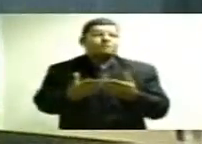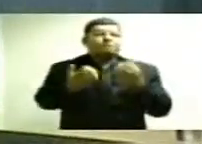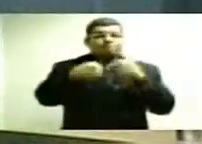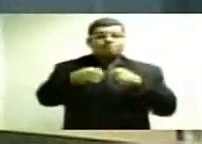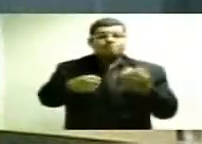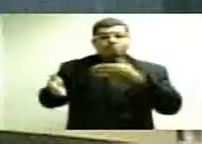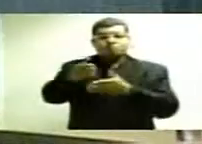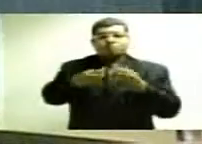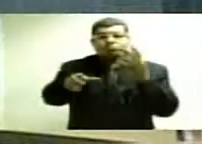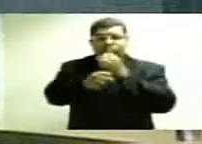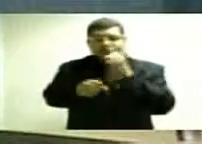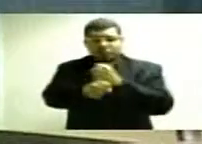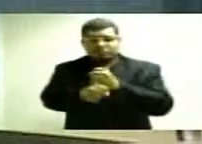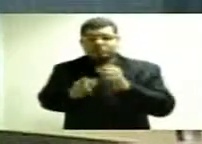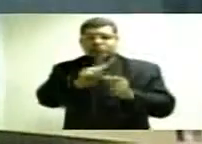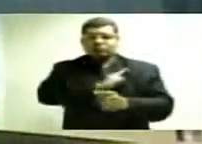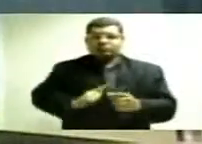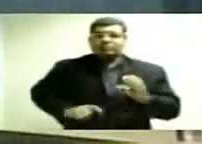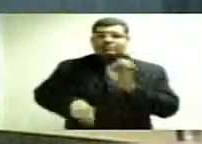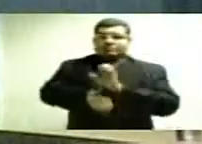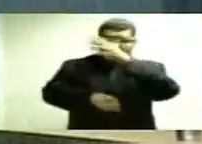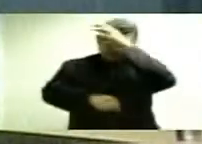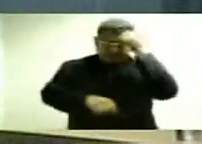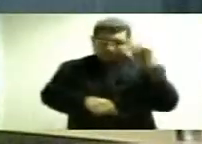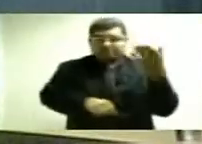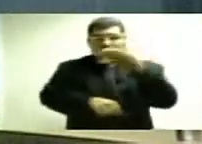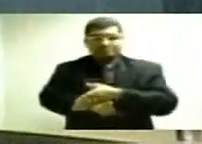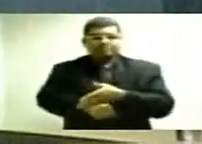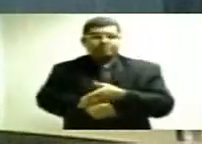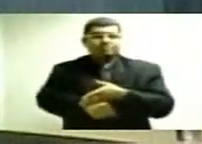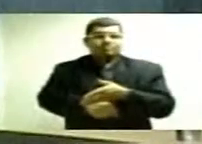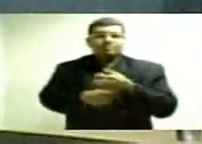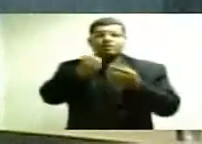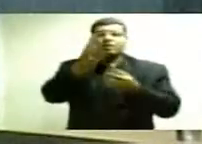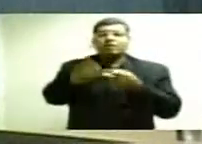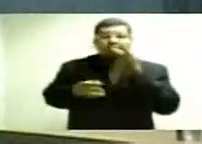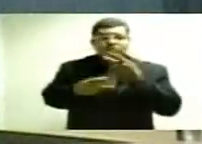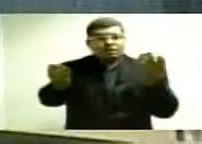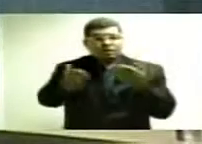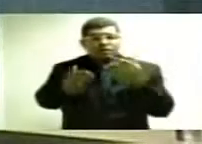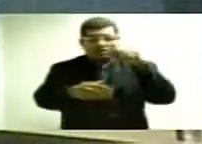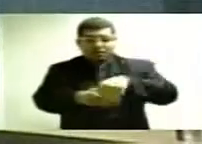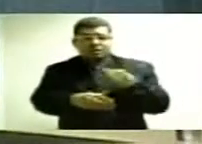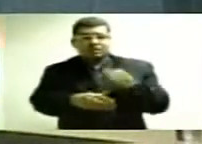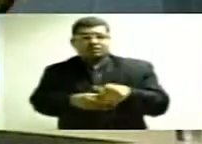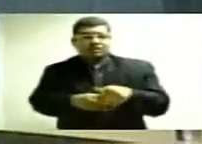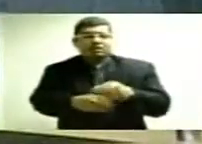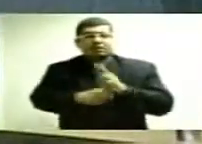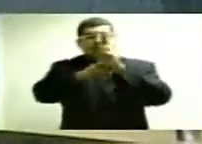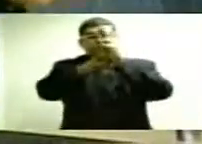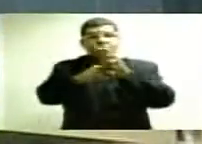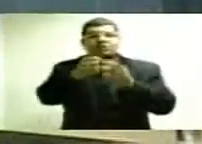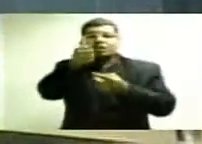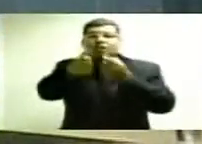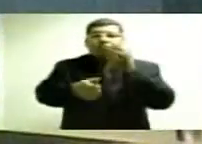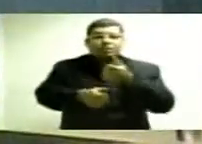trilham as contas do governo do Estado do Amazonas. Enquanto eu disse isso aqui, a repercussão